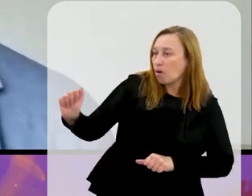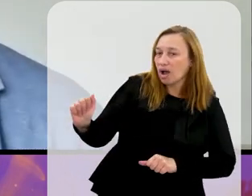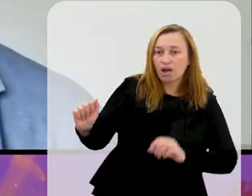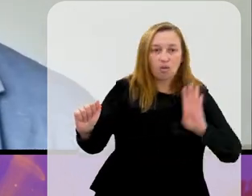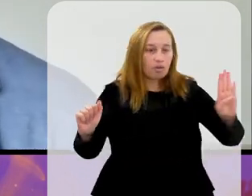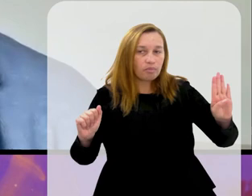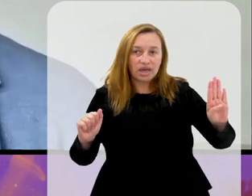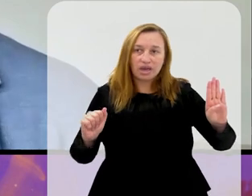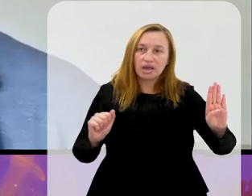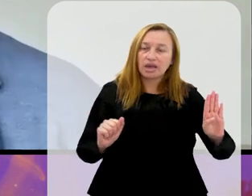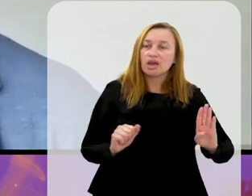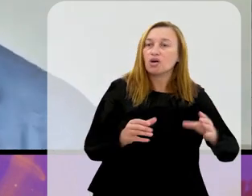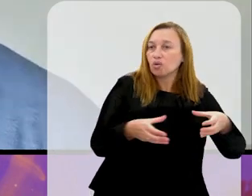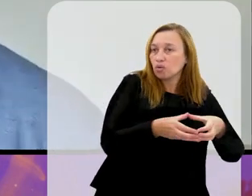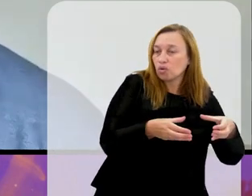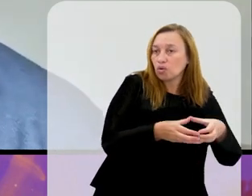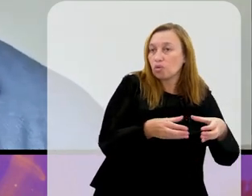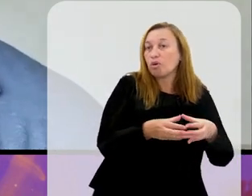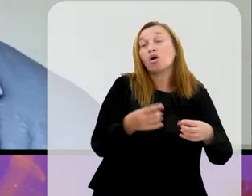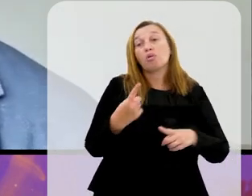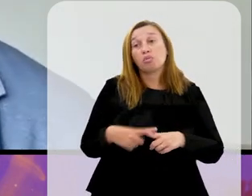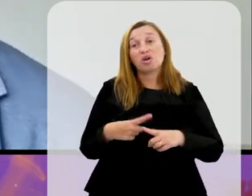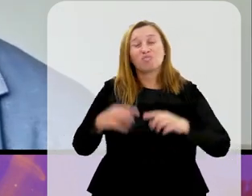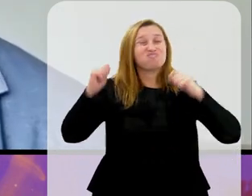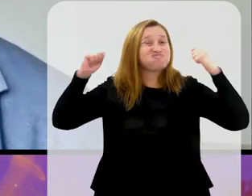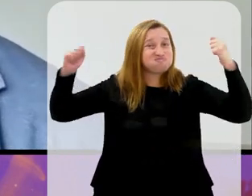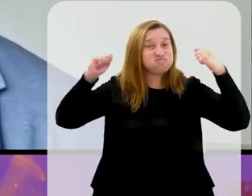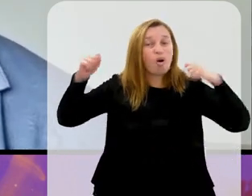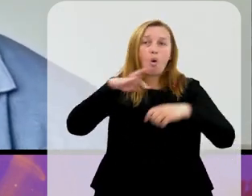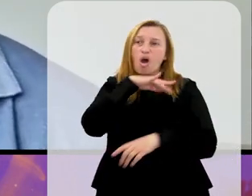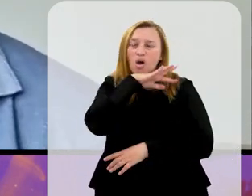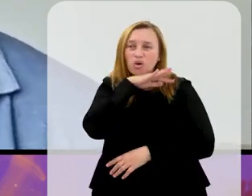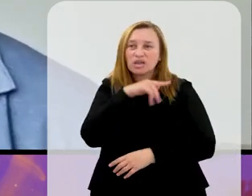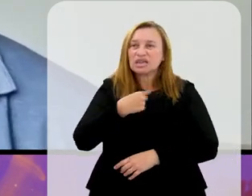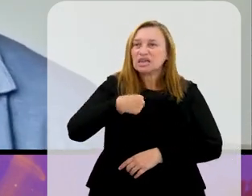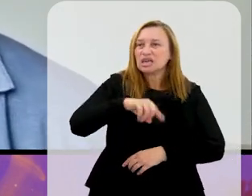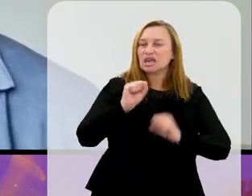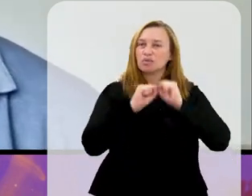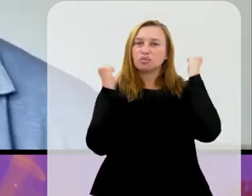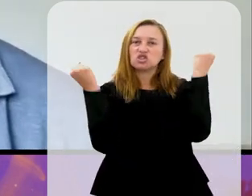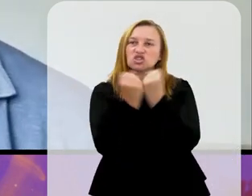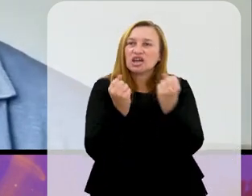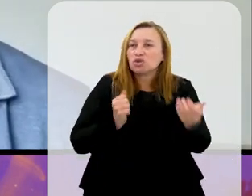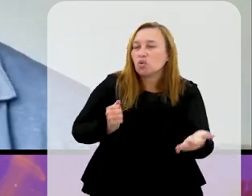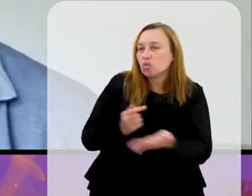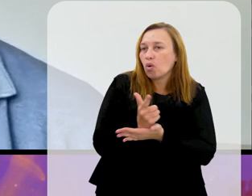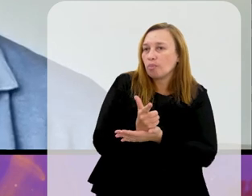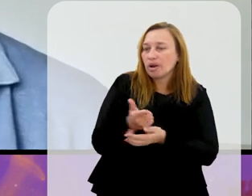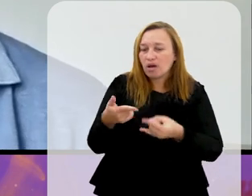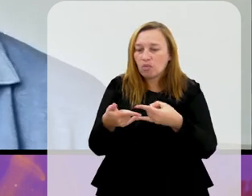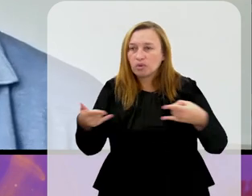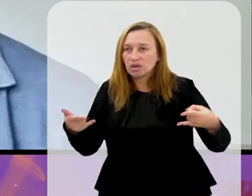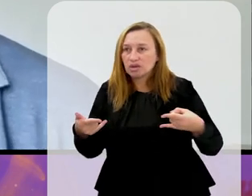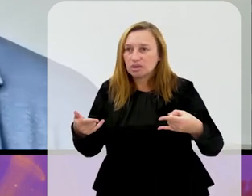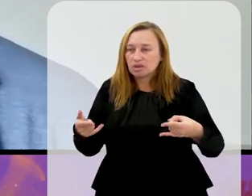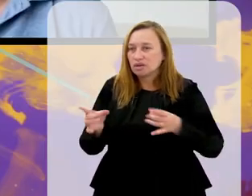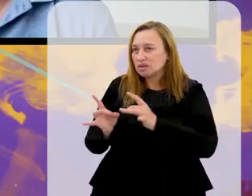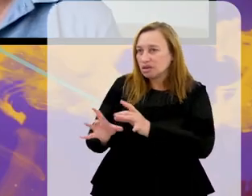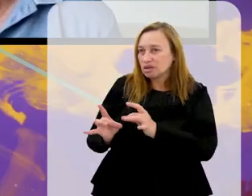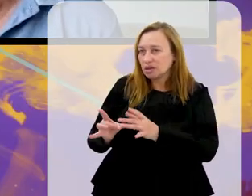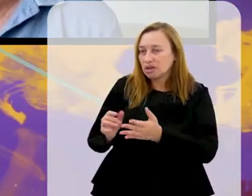time B. O que, francamente, para o torcedor é muito ruim. Ninguém vai para o estádio comprar um ingresso para